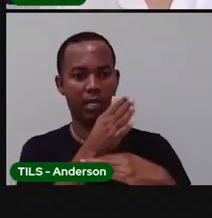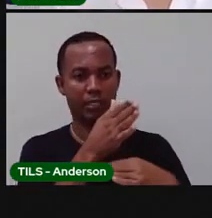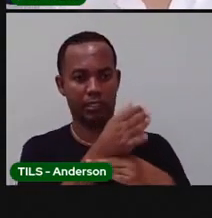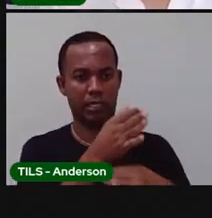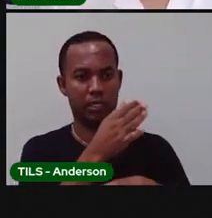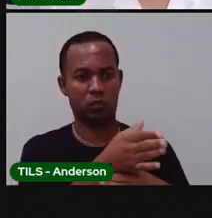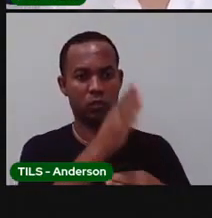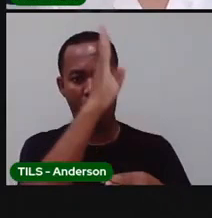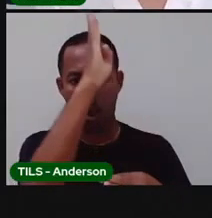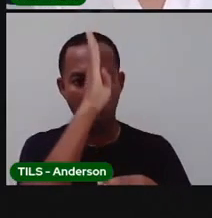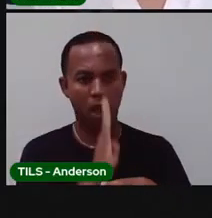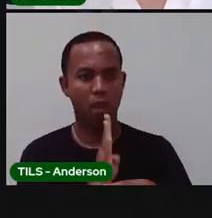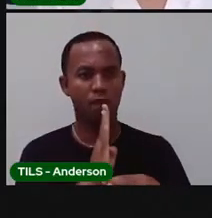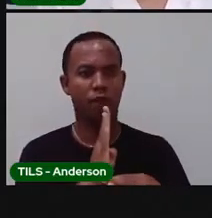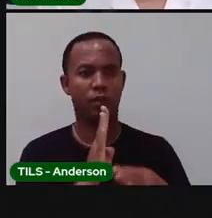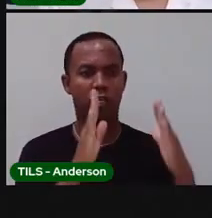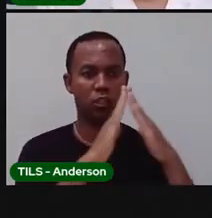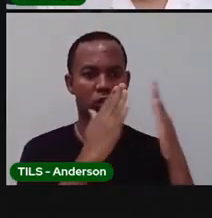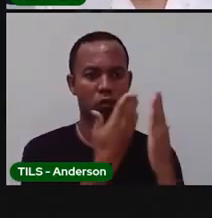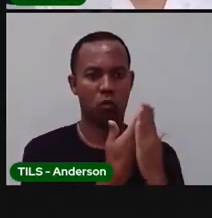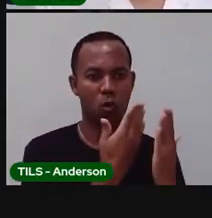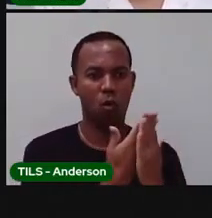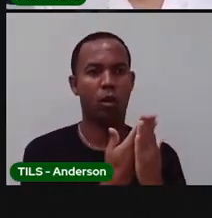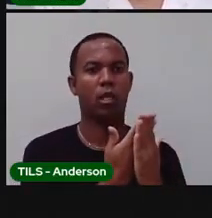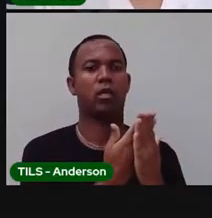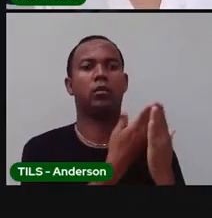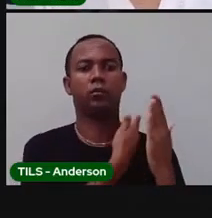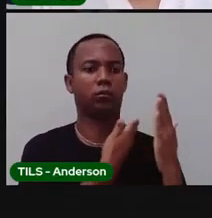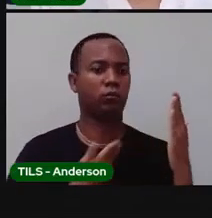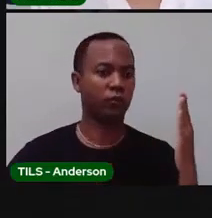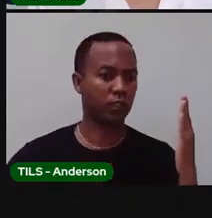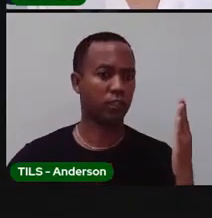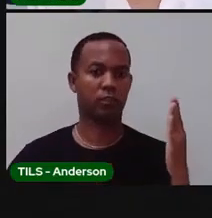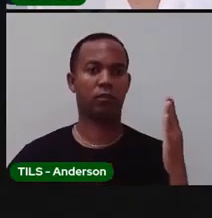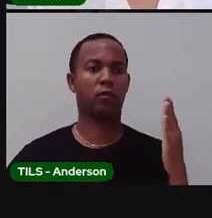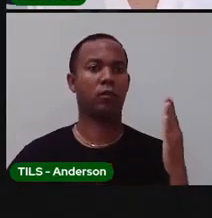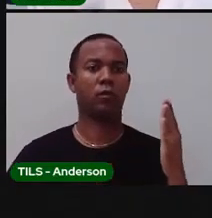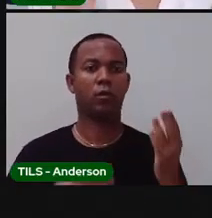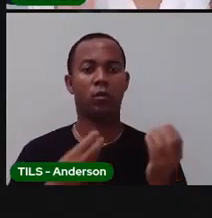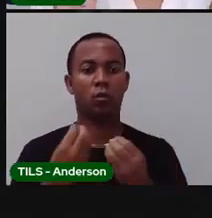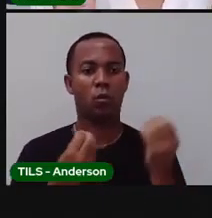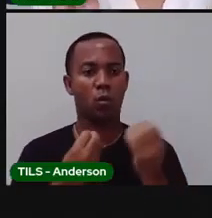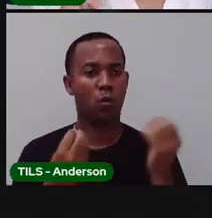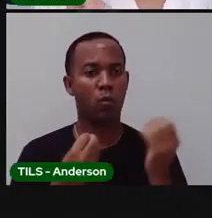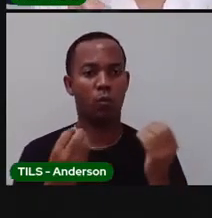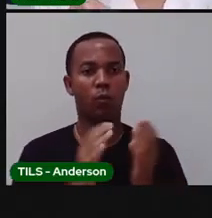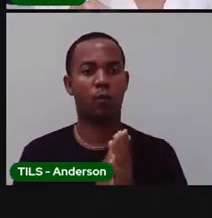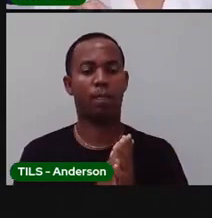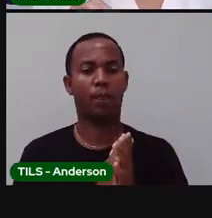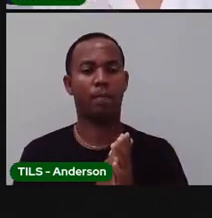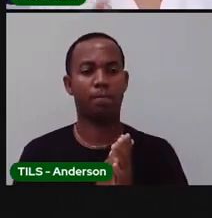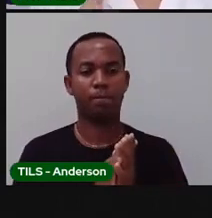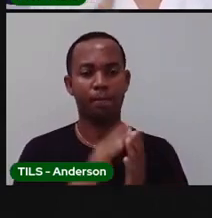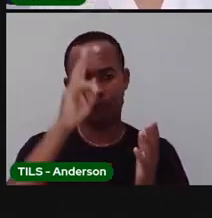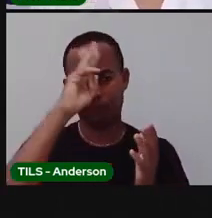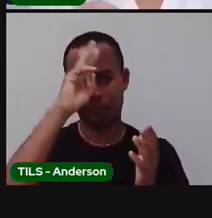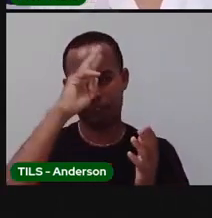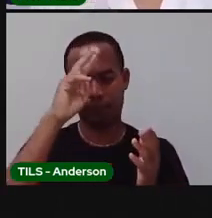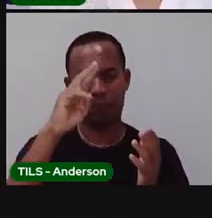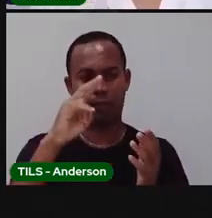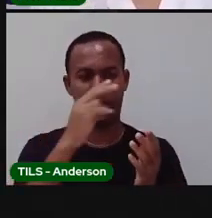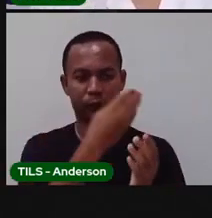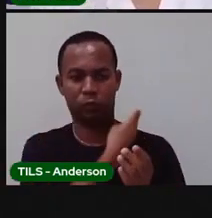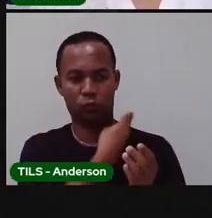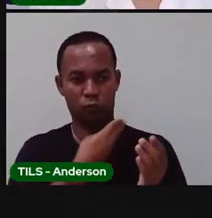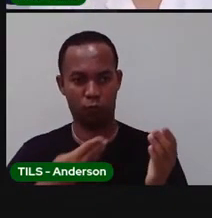gratuita, que é a escola pública, certo? Se ela é pública, você... Técnica milírica que a PROC falou? É pública,